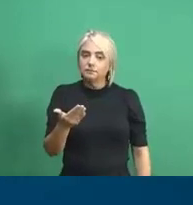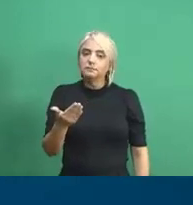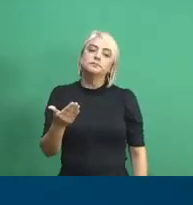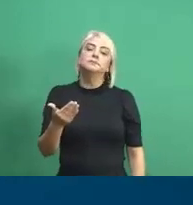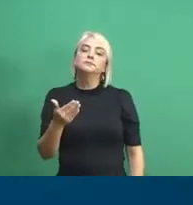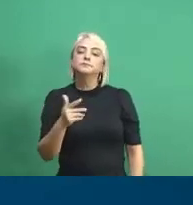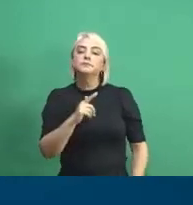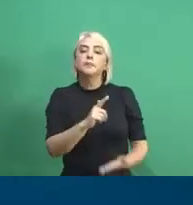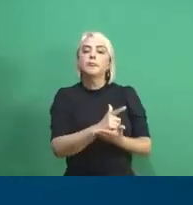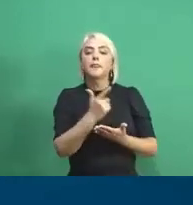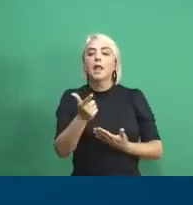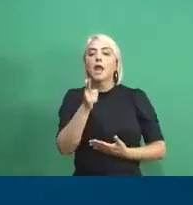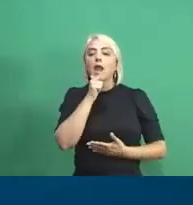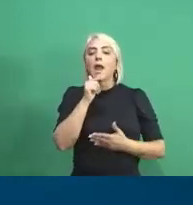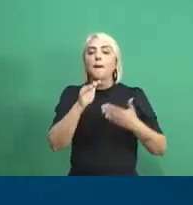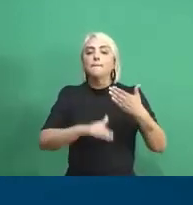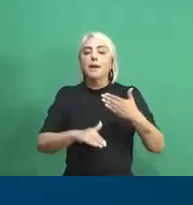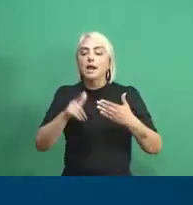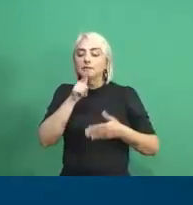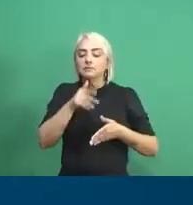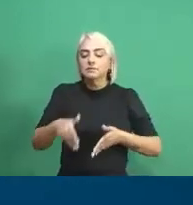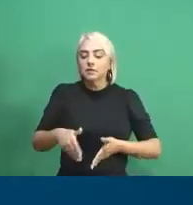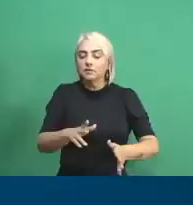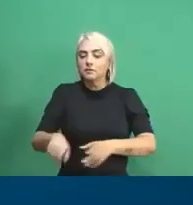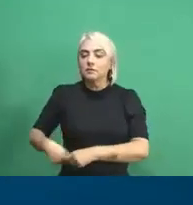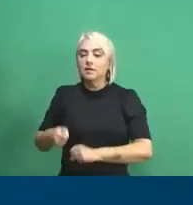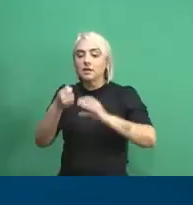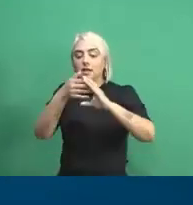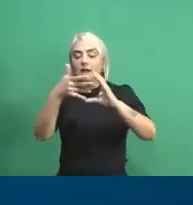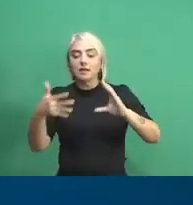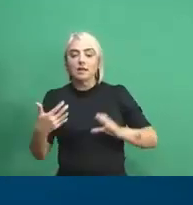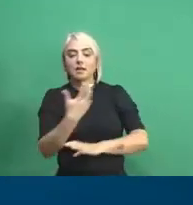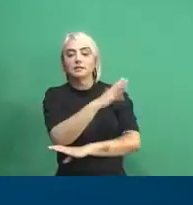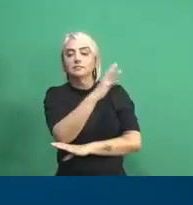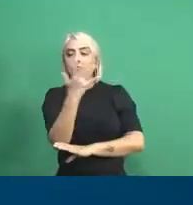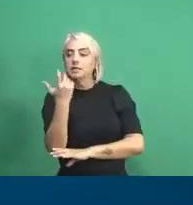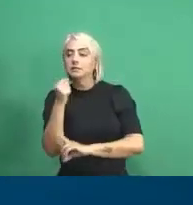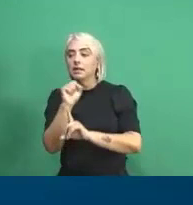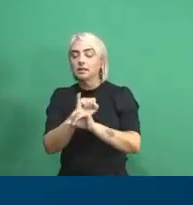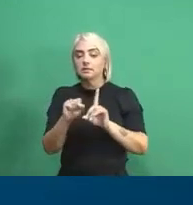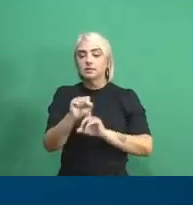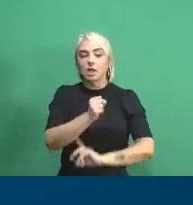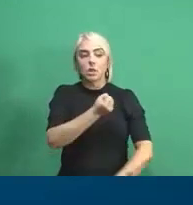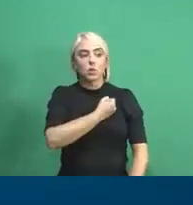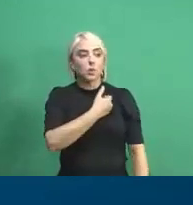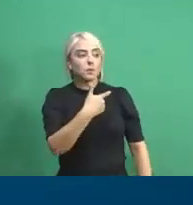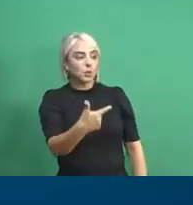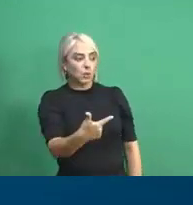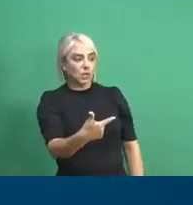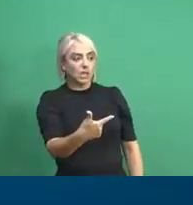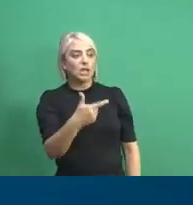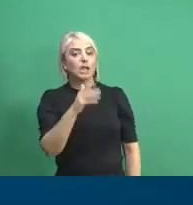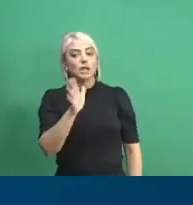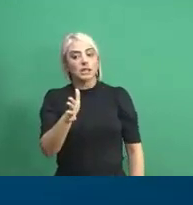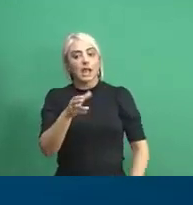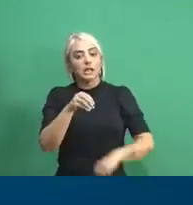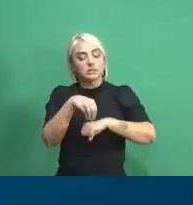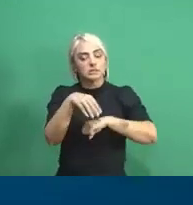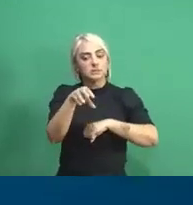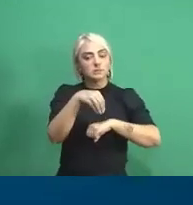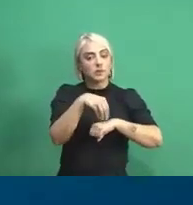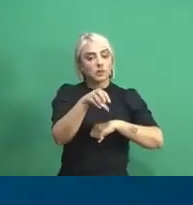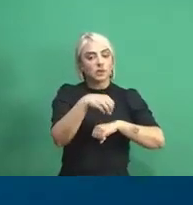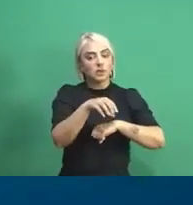O livro é O Baixo São Francisco, Características Ambientais e Sociais, volume 2. Nós temos dois volumes. Ele está disponível, inclusive,